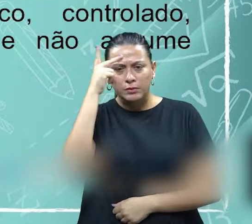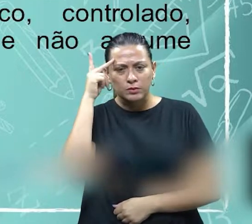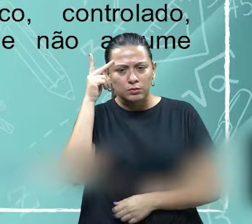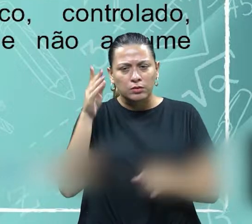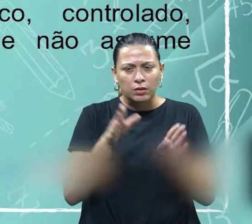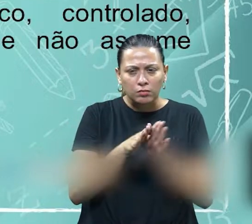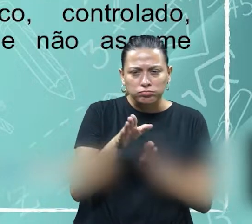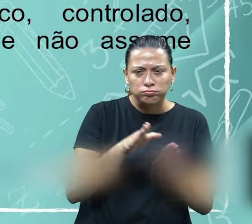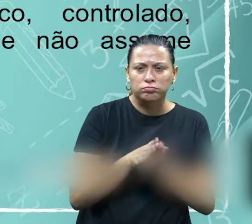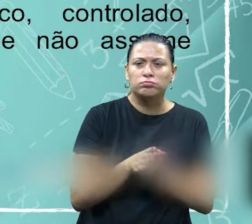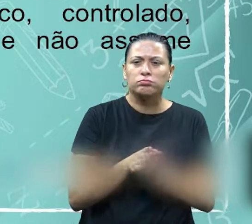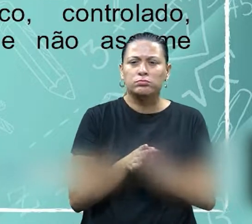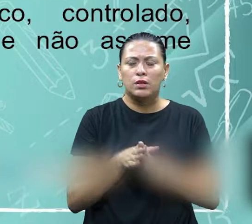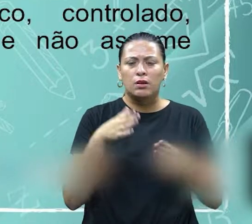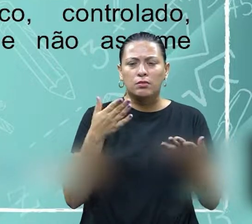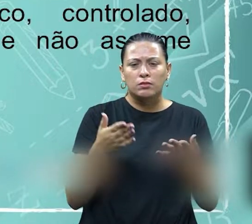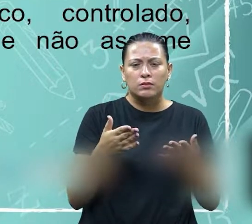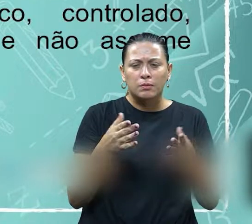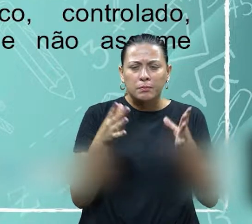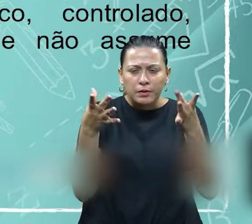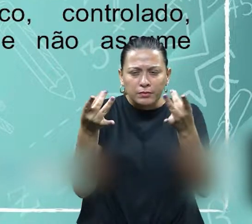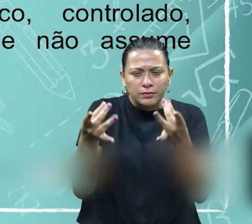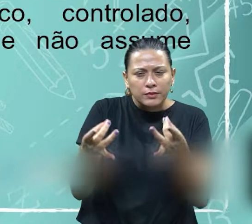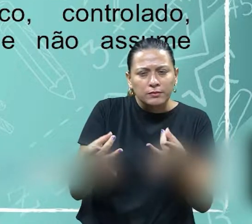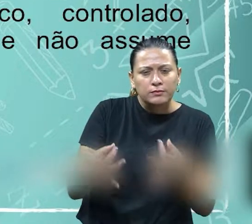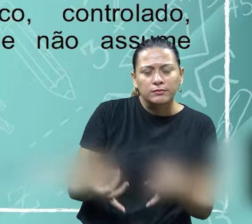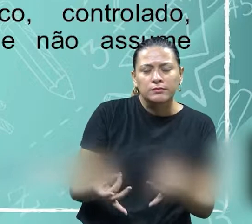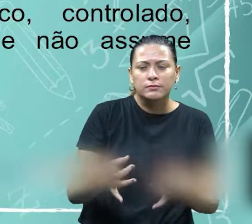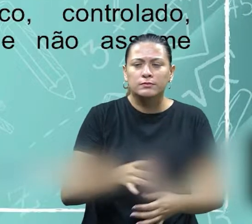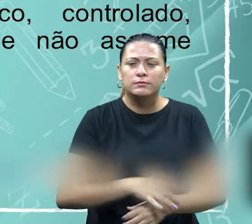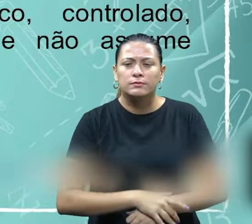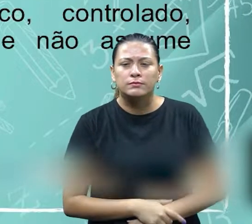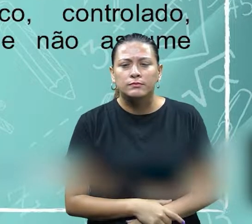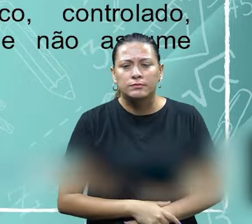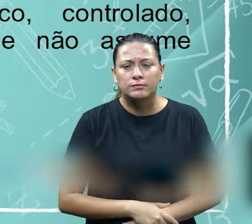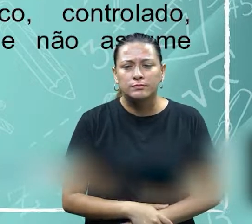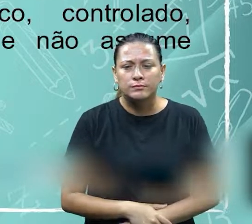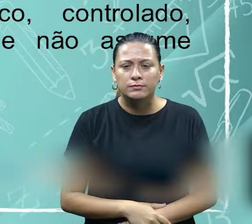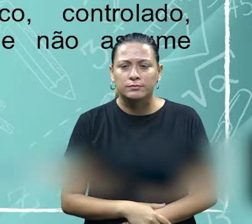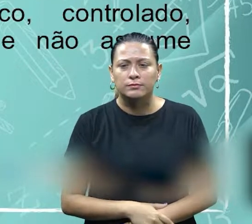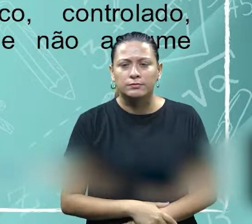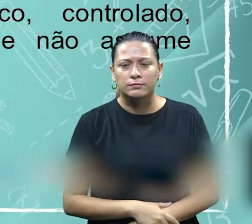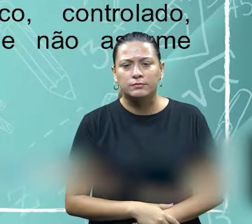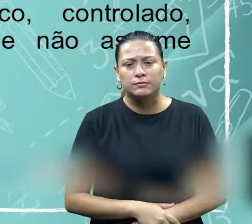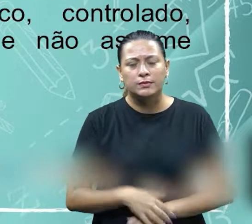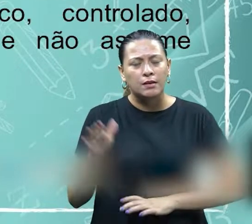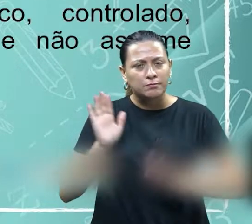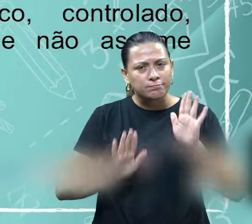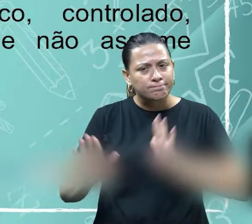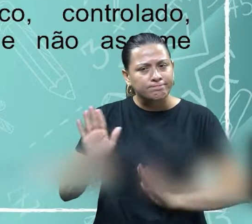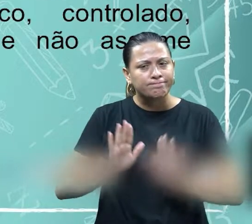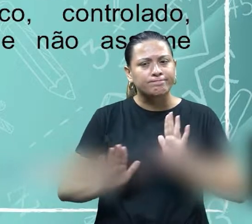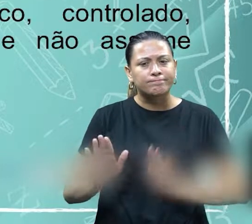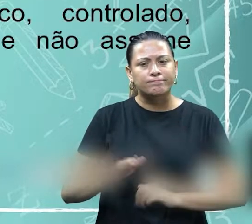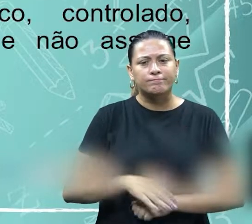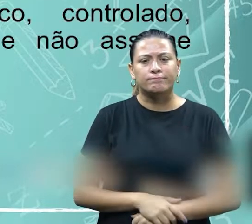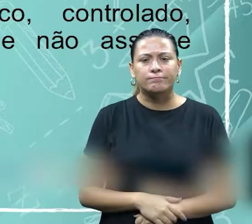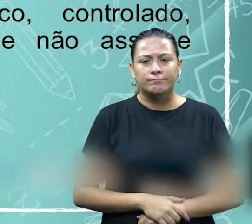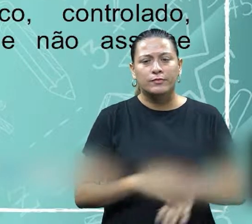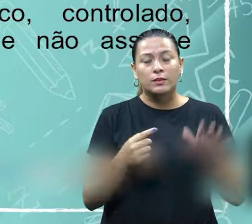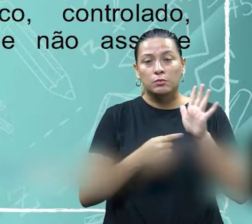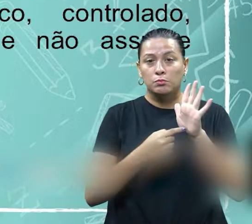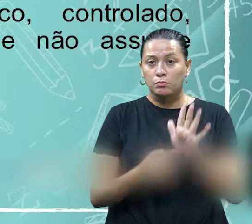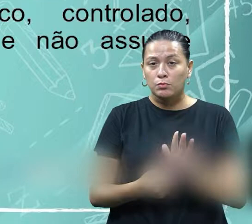orientada para os procedimentos, para os detalhes, ele é mais detalhista, que é o mais cauteloso, né?